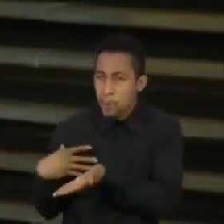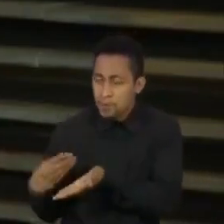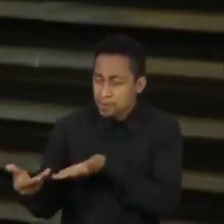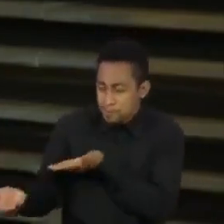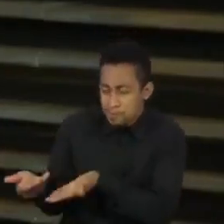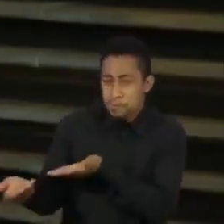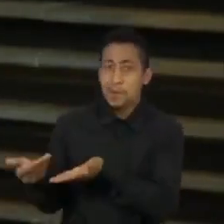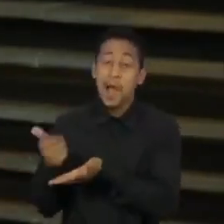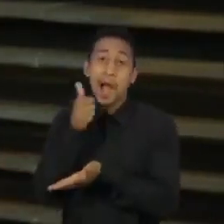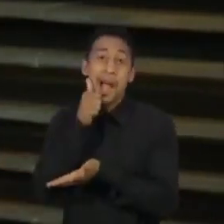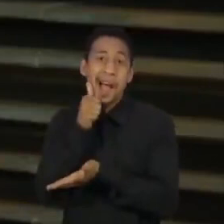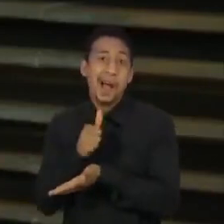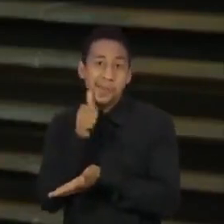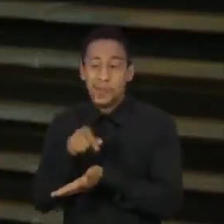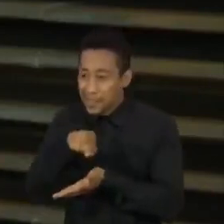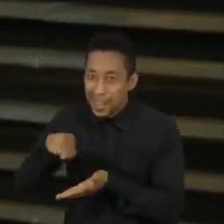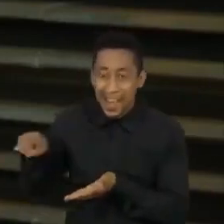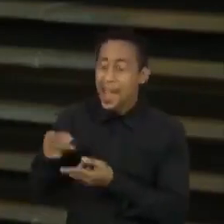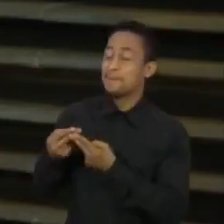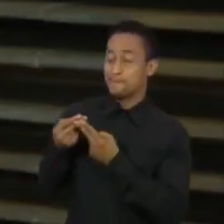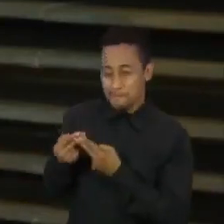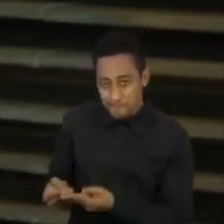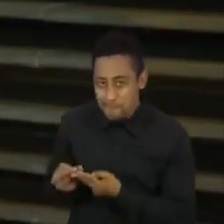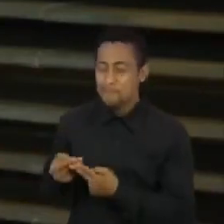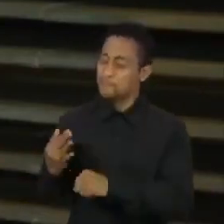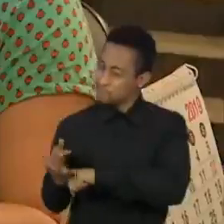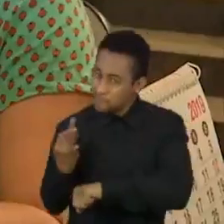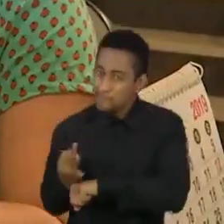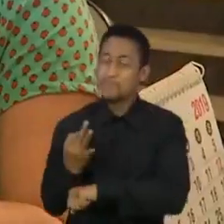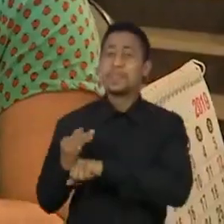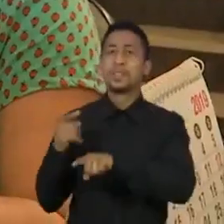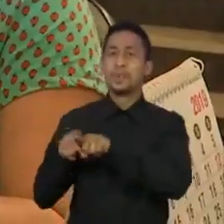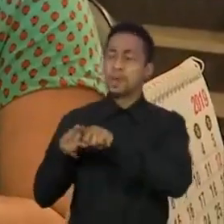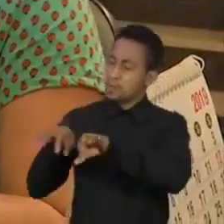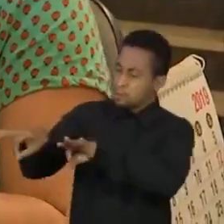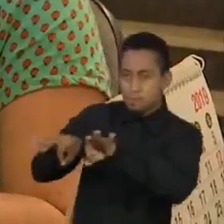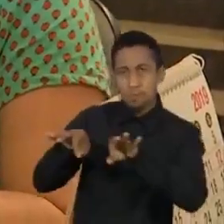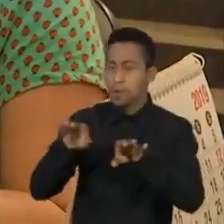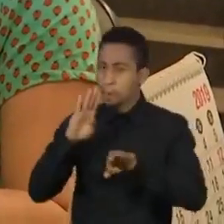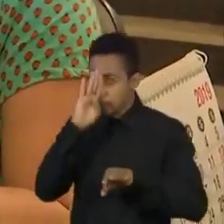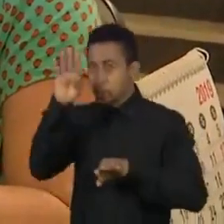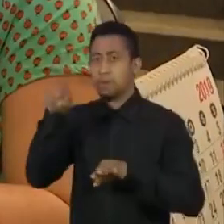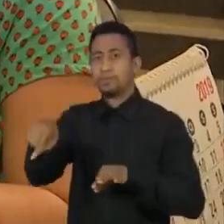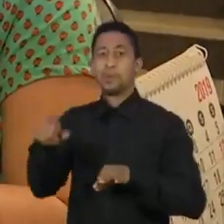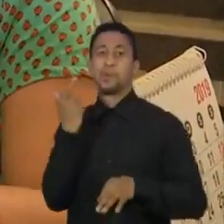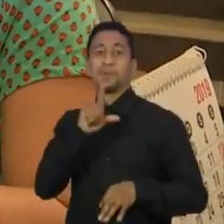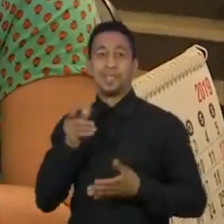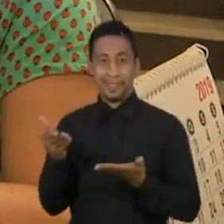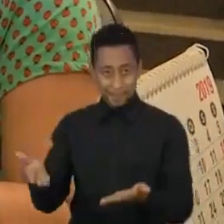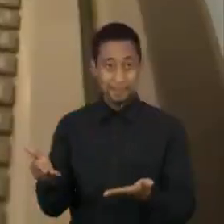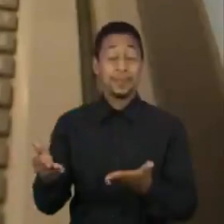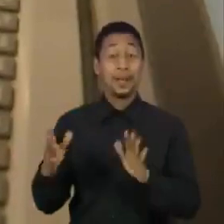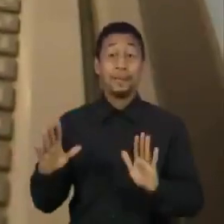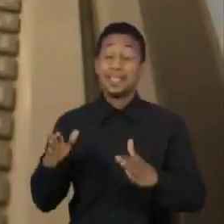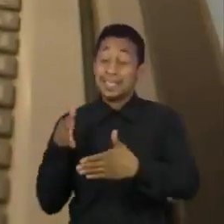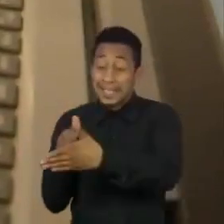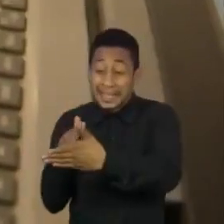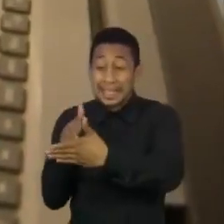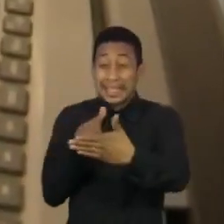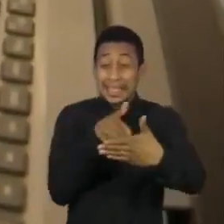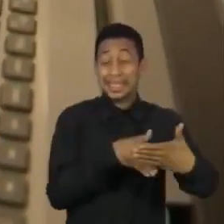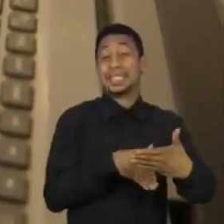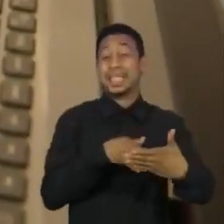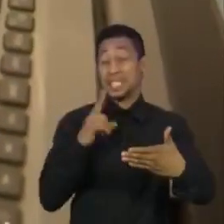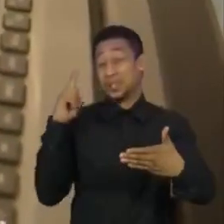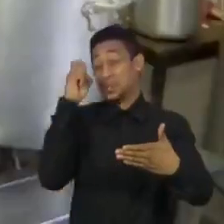paciência, tolerância e priorização. As dificuldades são maiores para as mães com menos